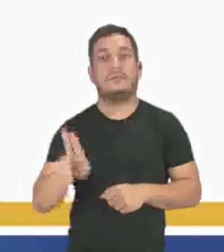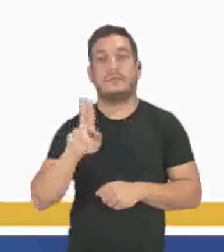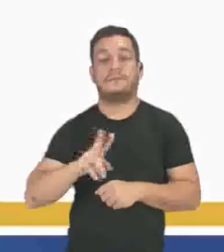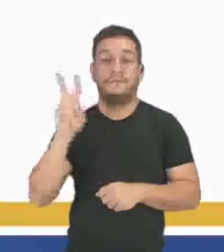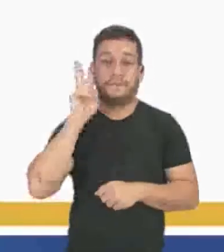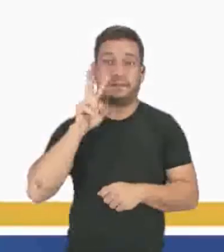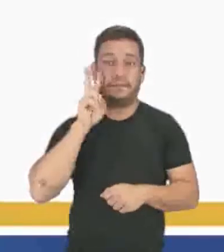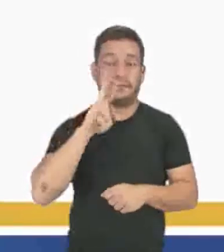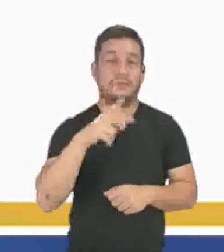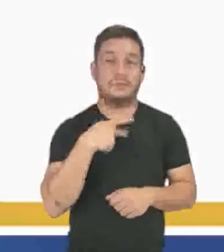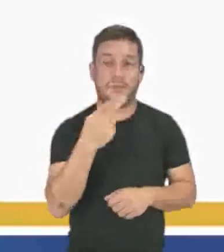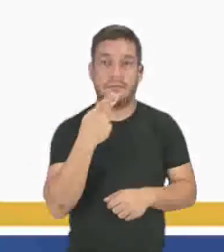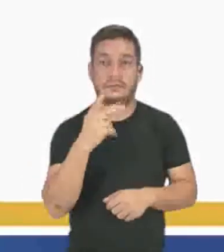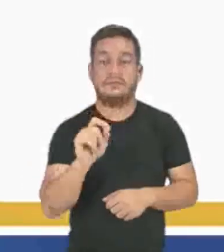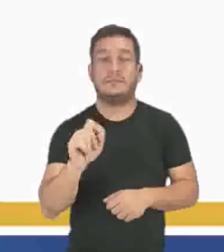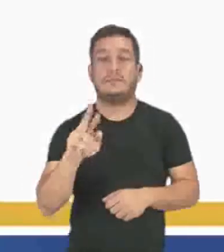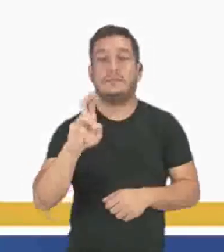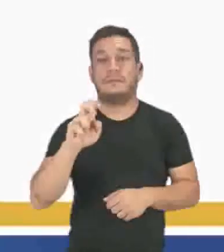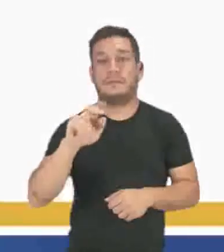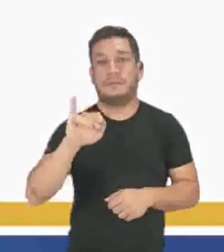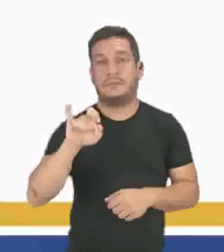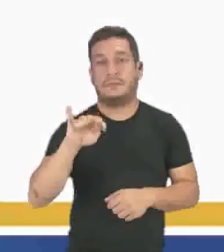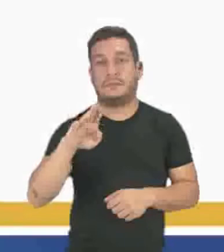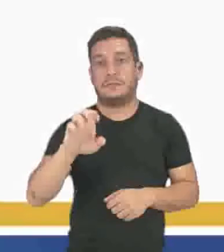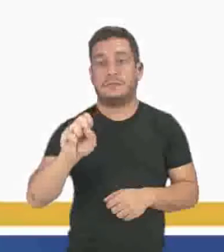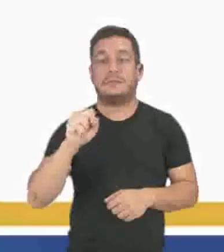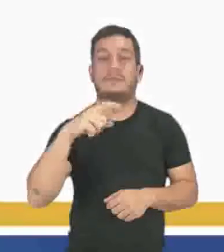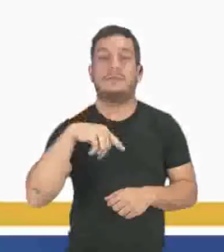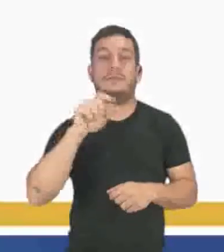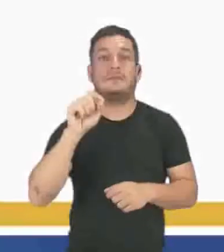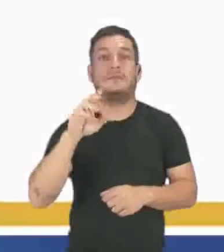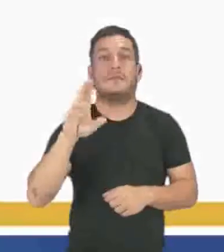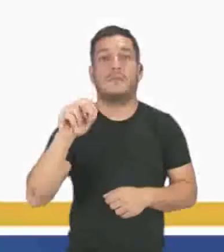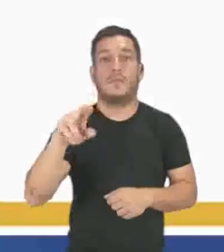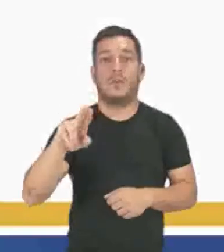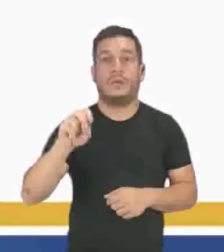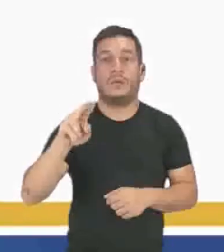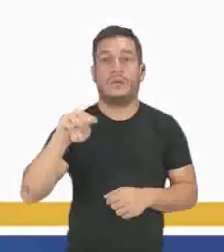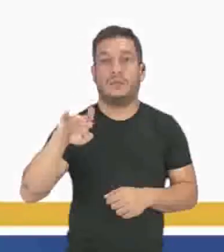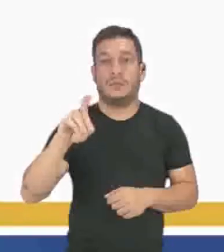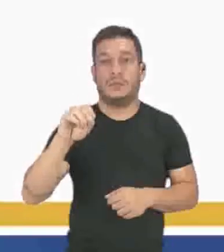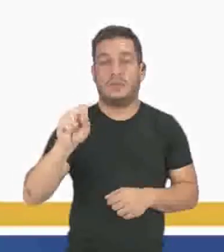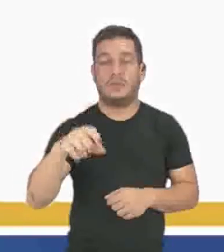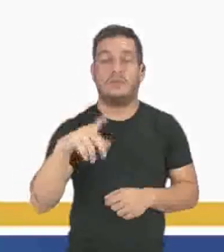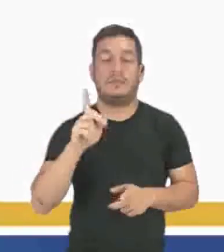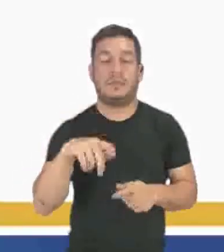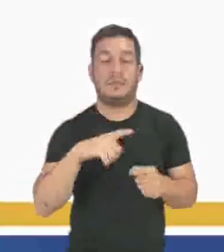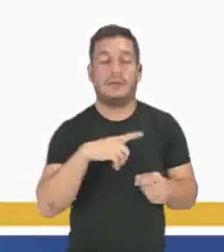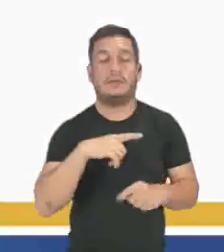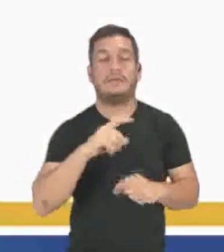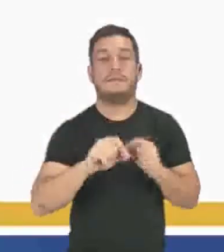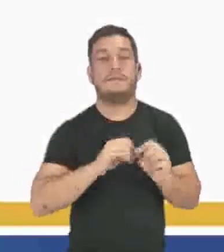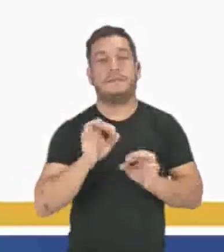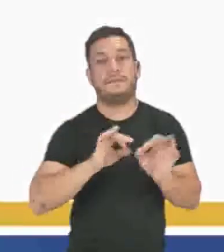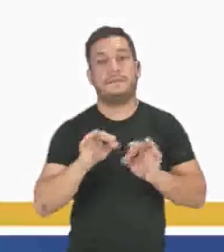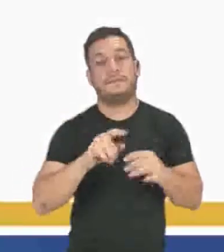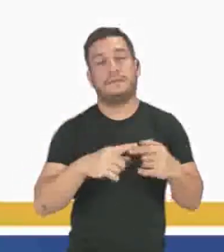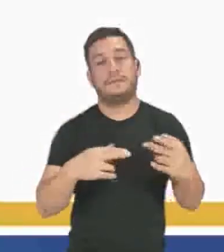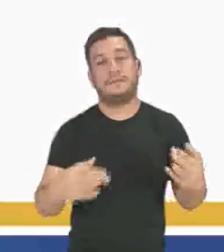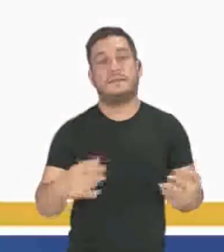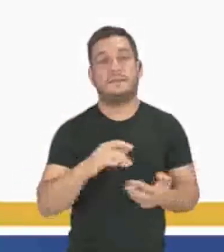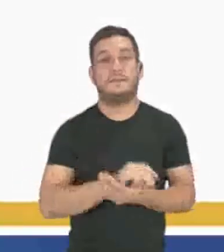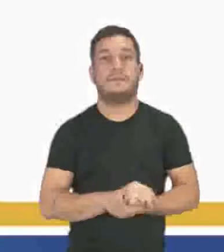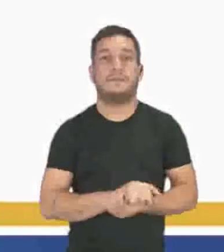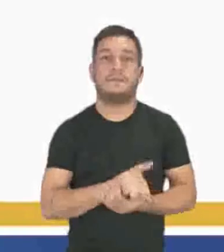Lembrando que quando a gente fala dos reagentes, eles são consumidos para que tenha a formação dos produtos.